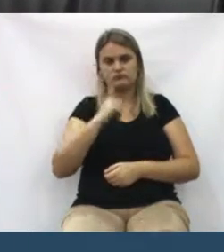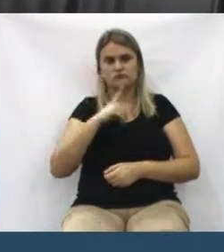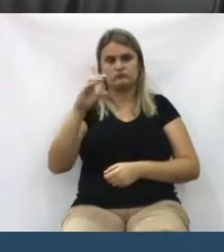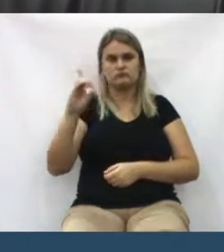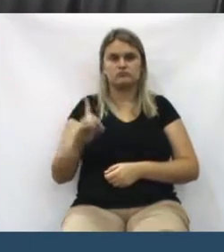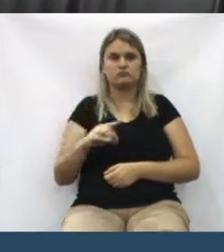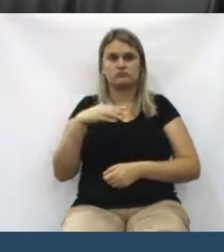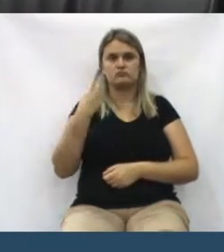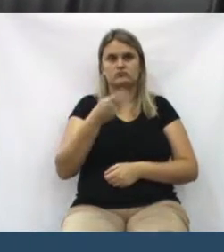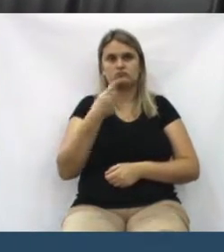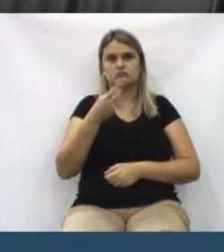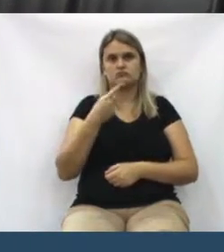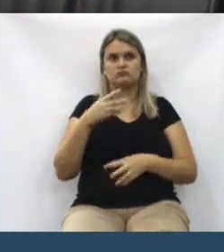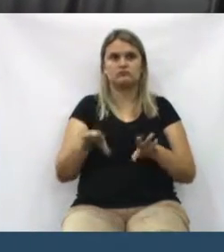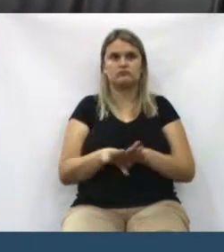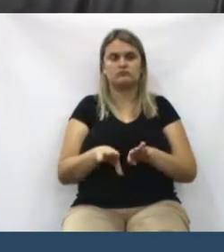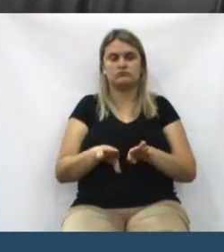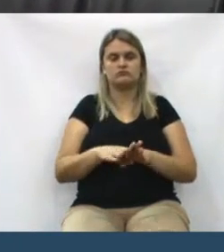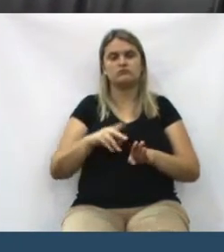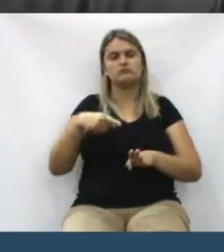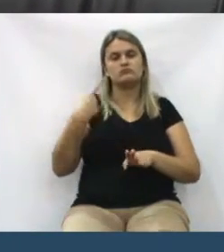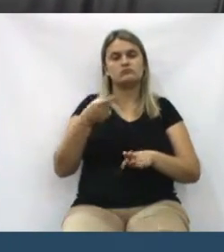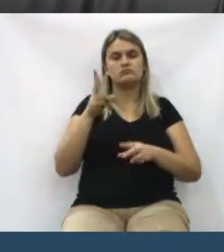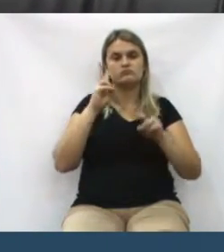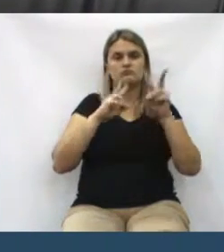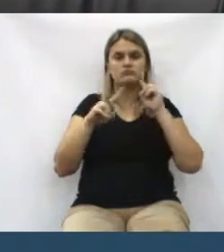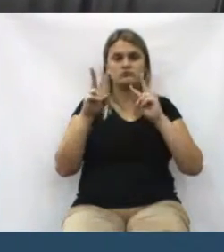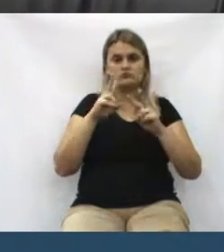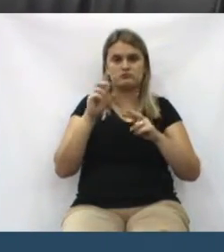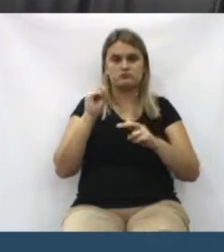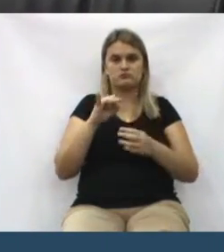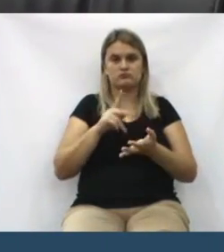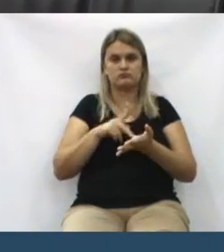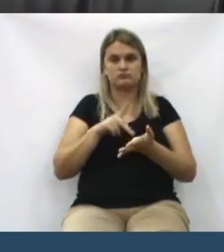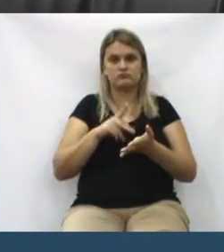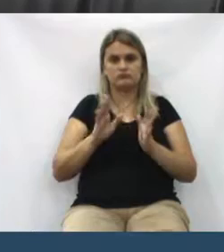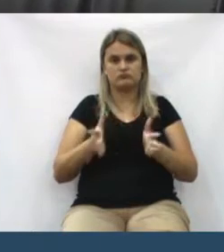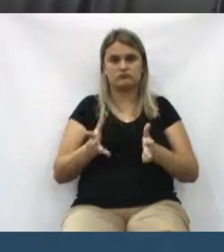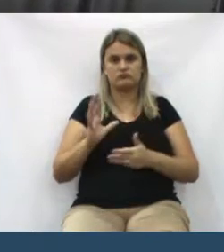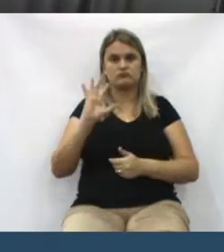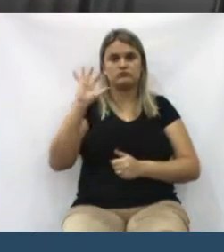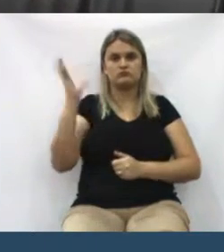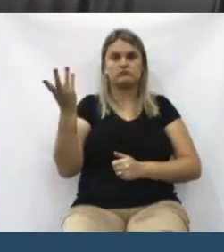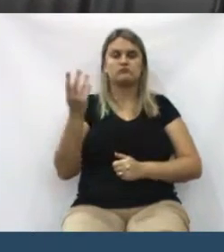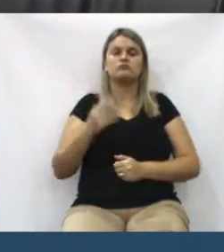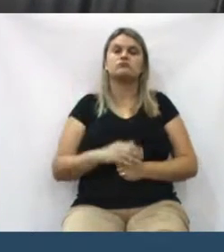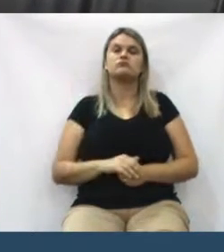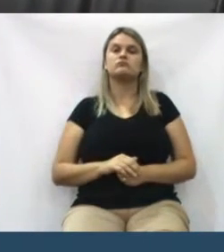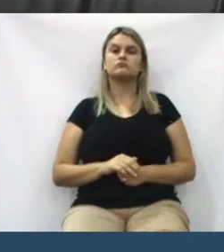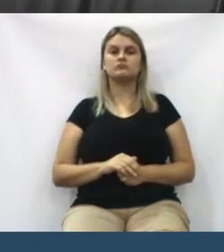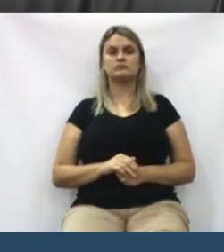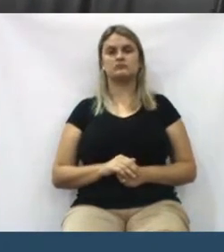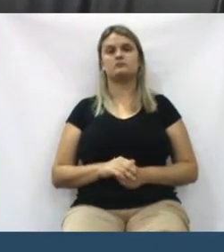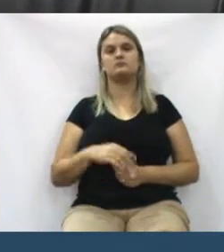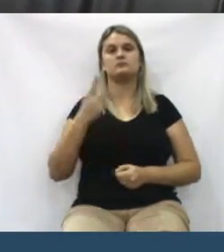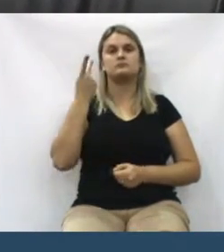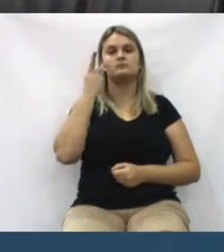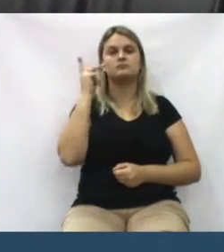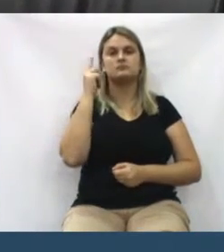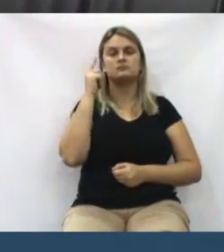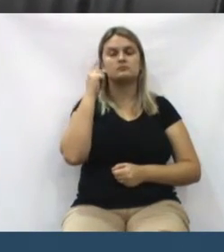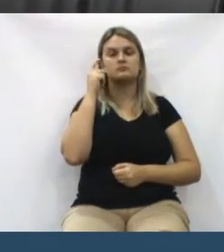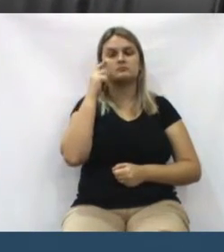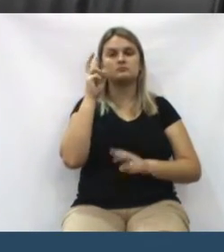para depois sim, verificar essa situação, é de agora, no final do ano passado, dessa semana, para vermos